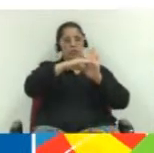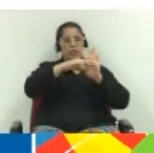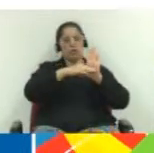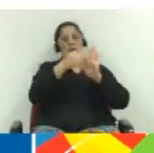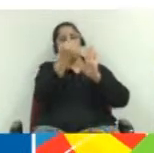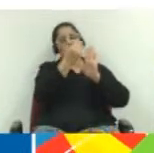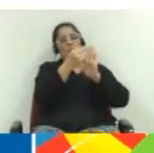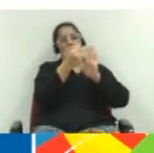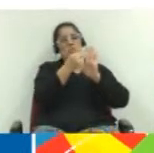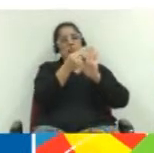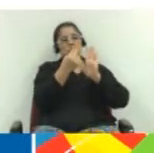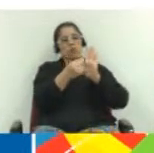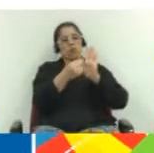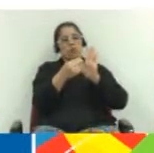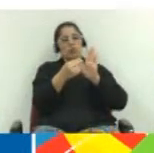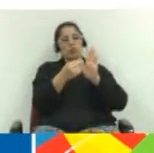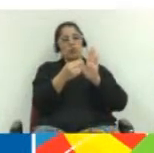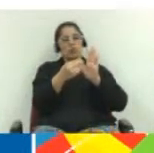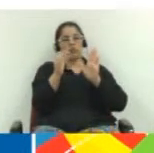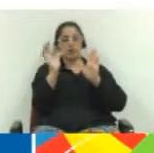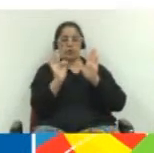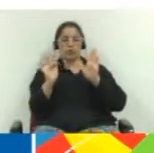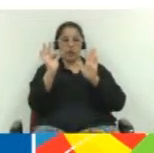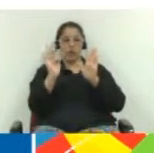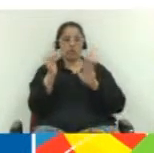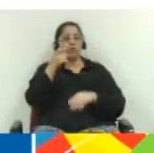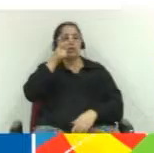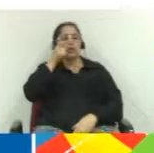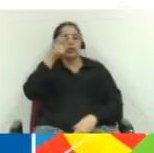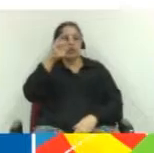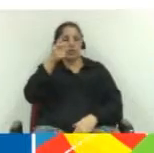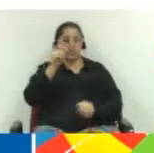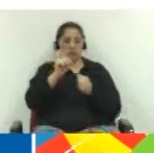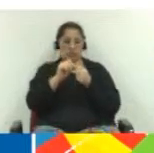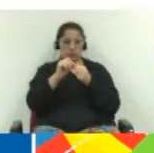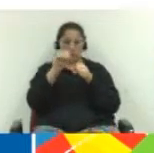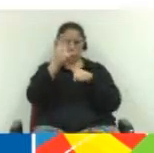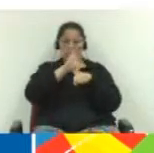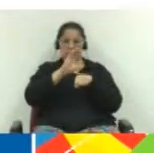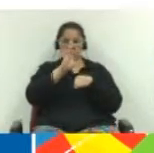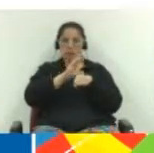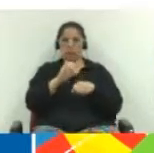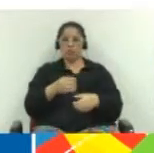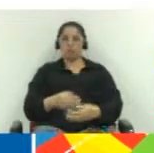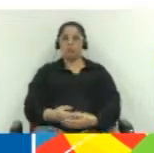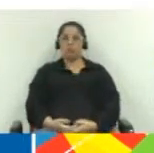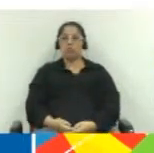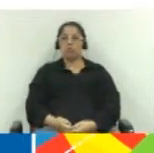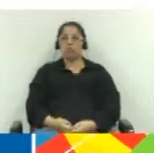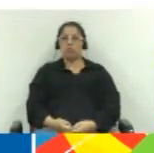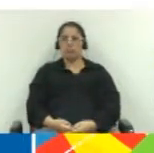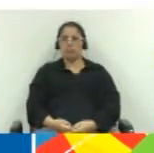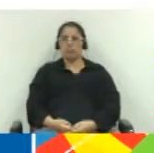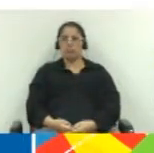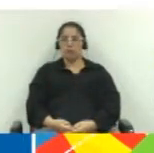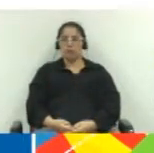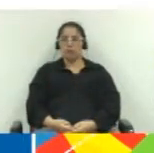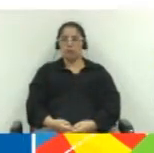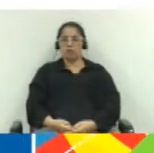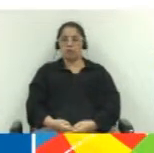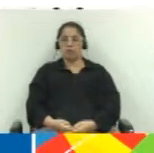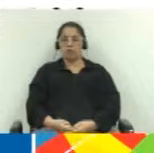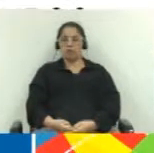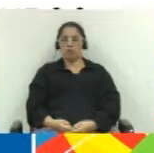A segunda fase é a classificação das instituições com o interesse de implantação do curso de medicina. Pode passar.